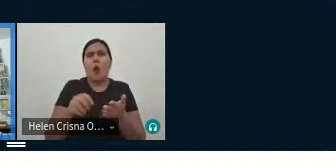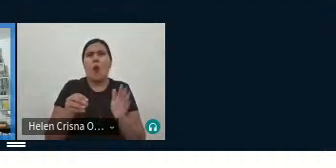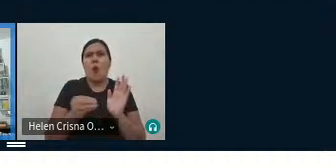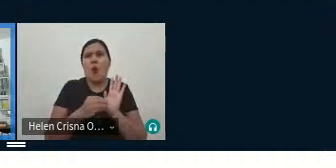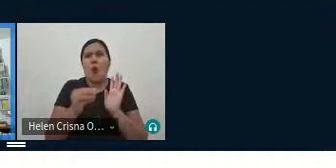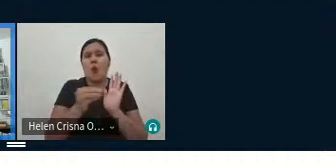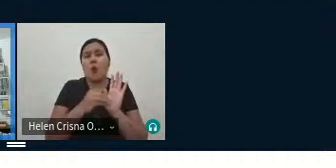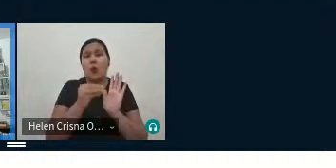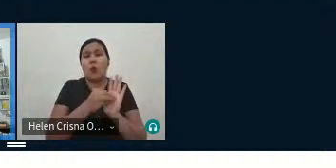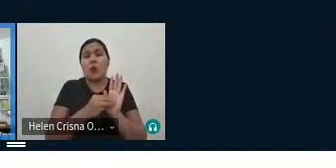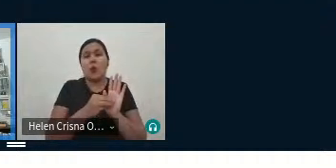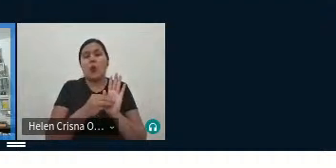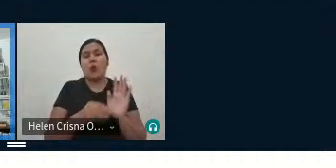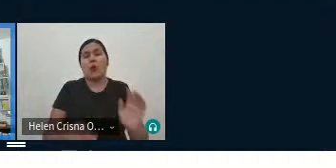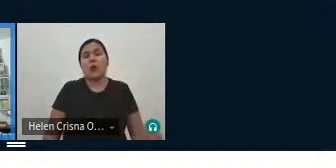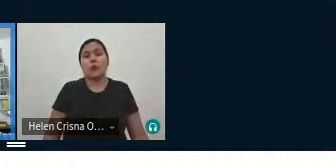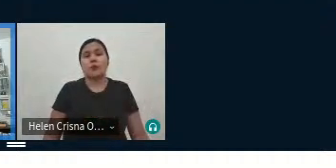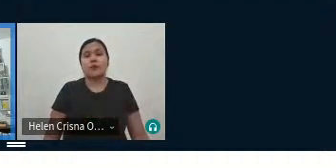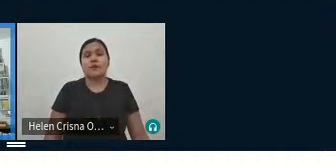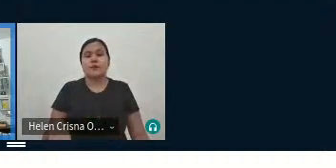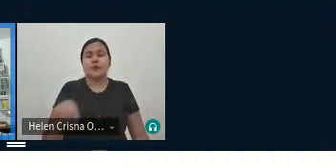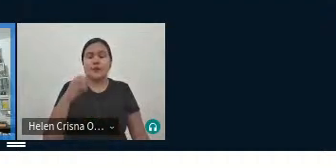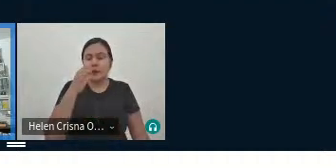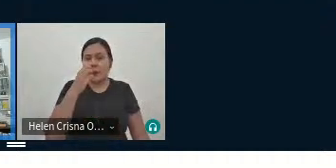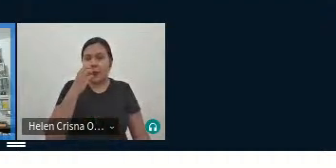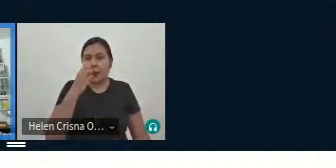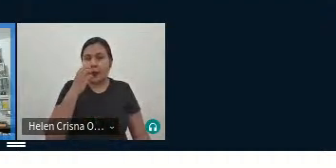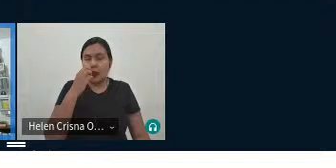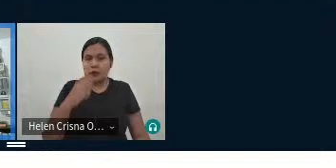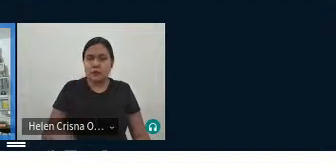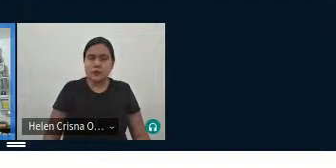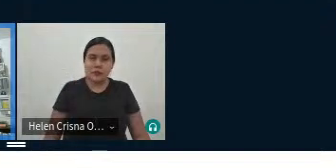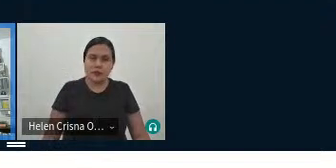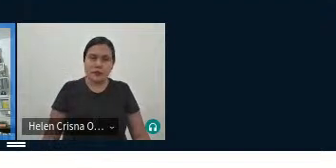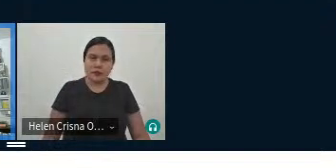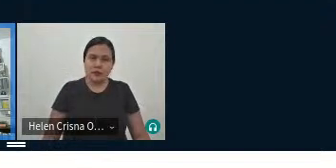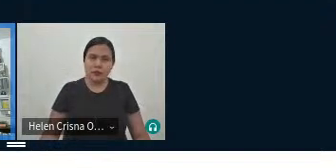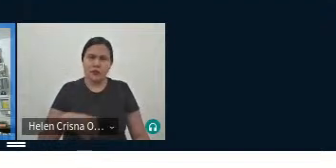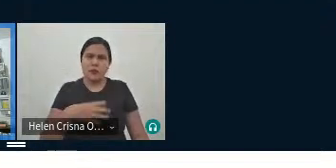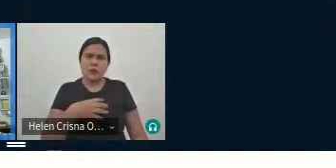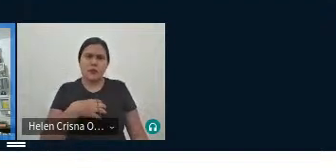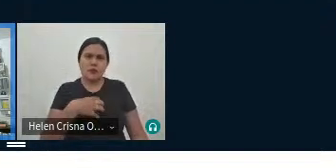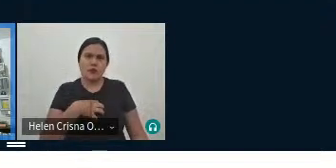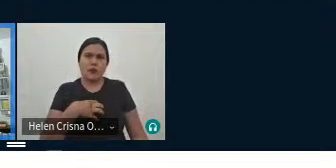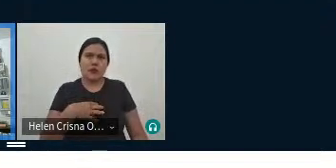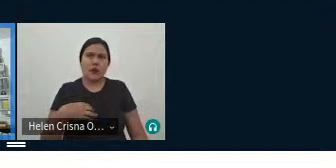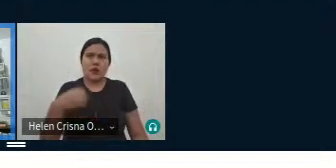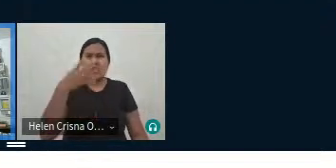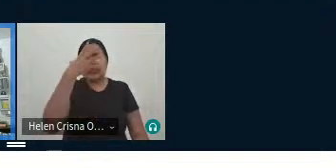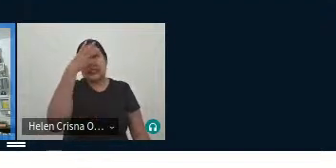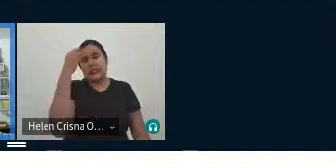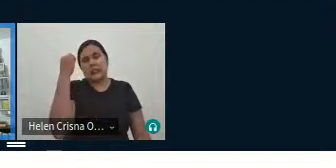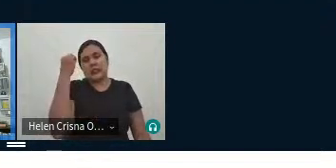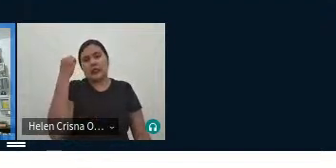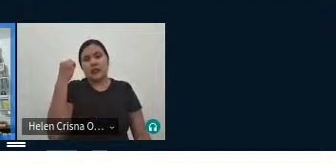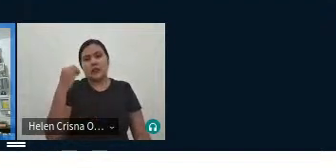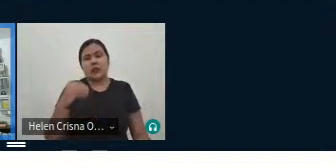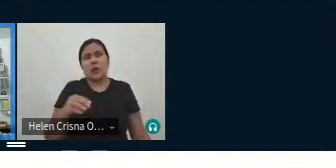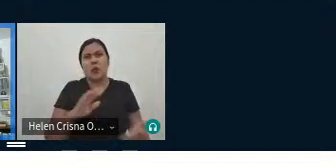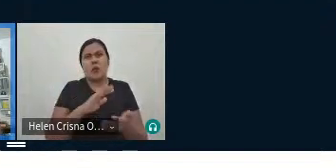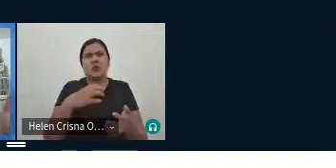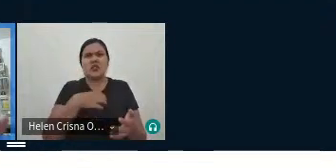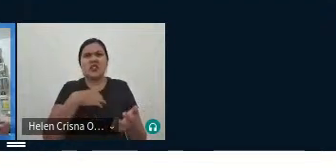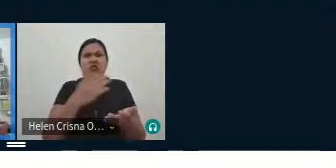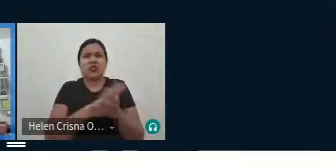talvez passarem de forma bem esquecida, sem muito sentido, mas